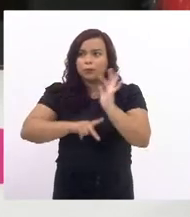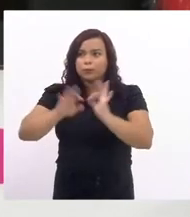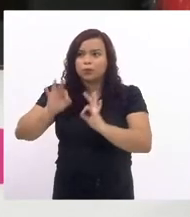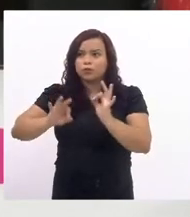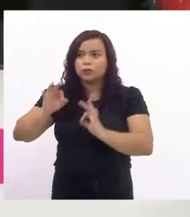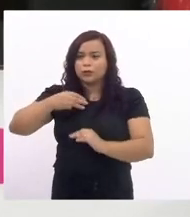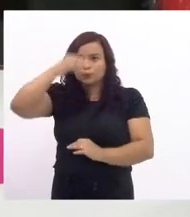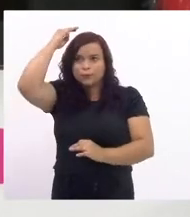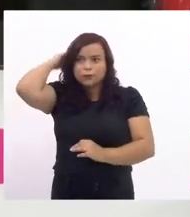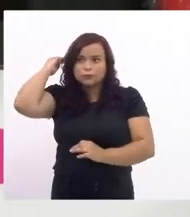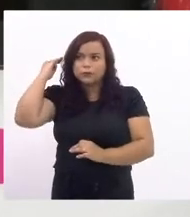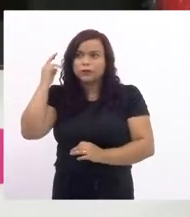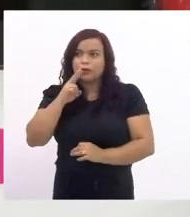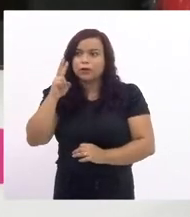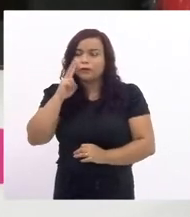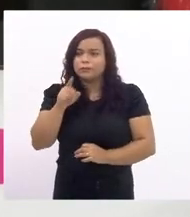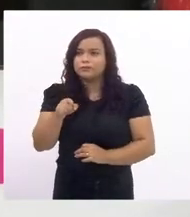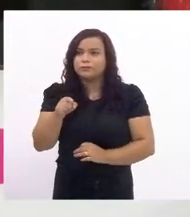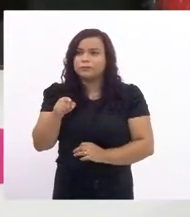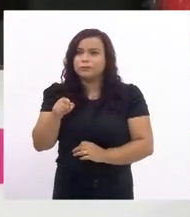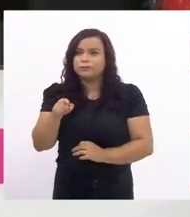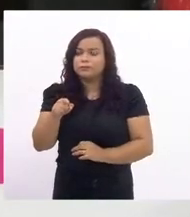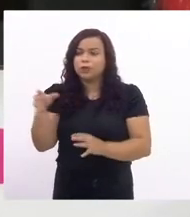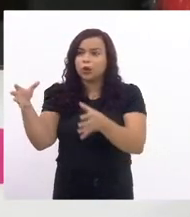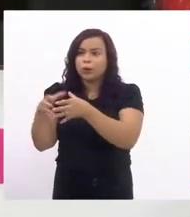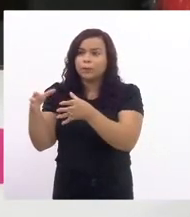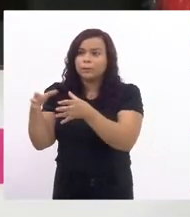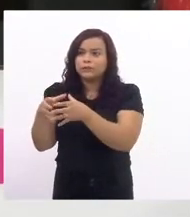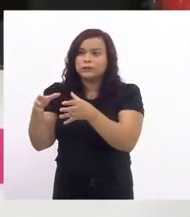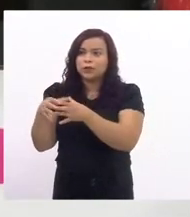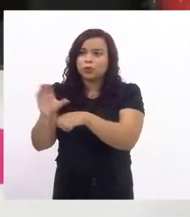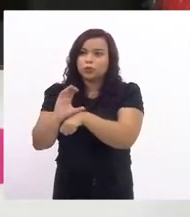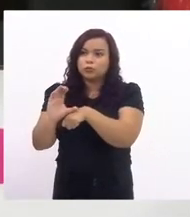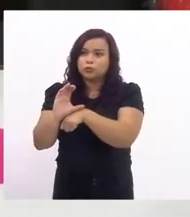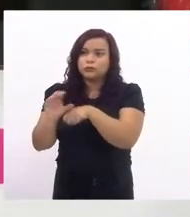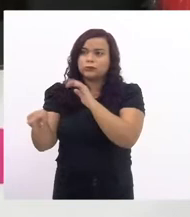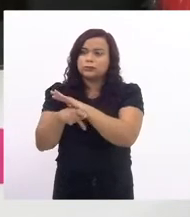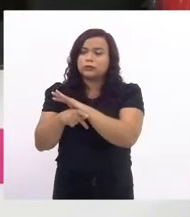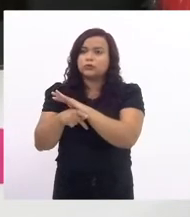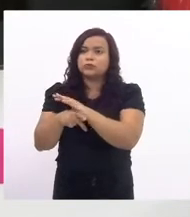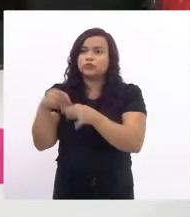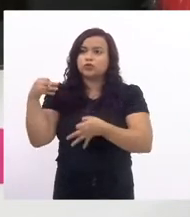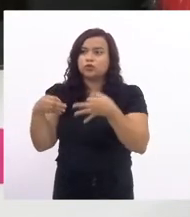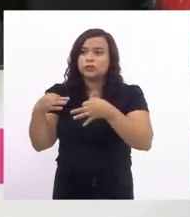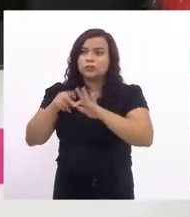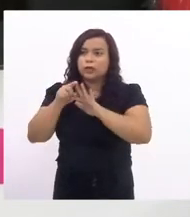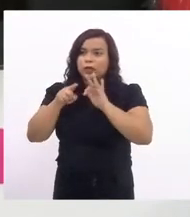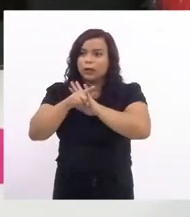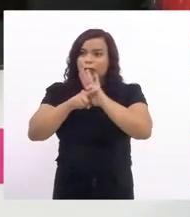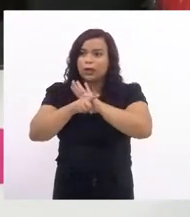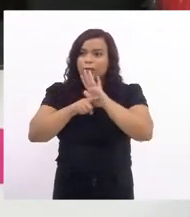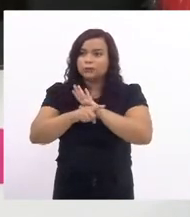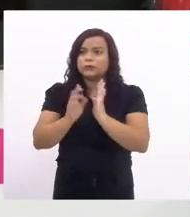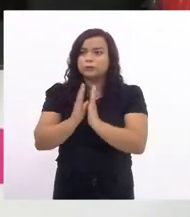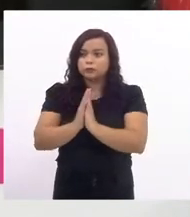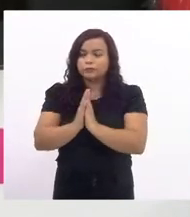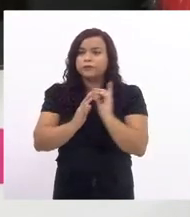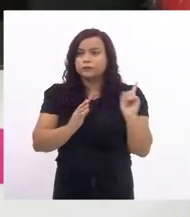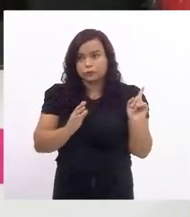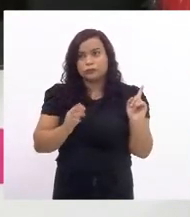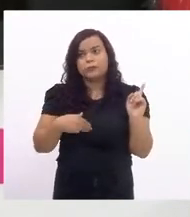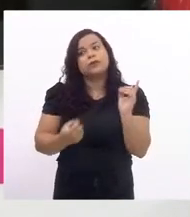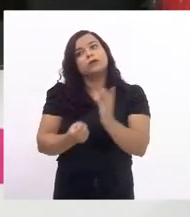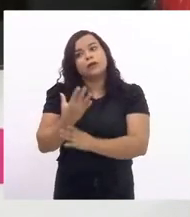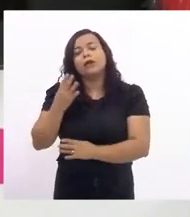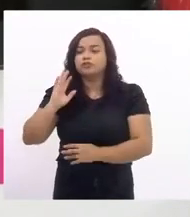Pacheco a comissão de constituição e justiça para análise já que há um outro